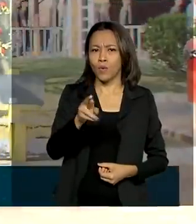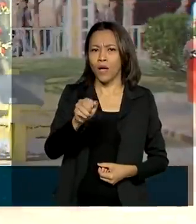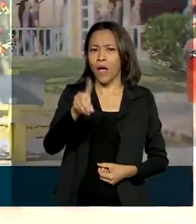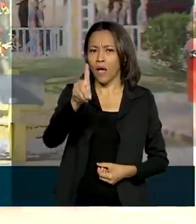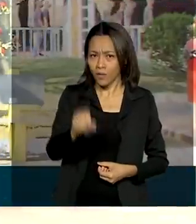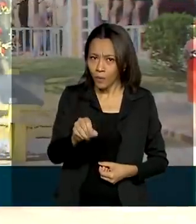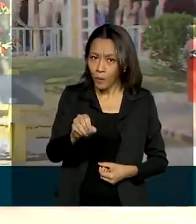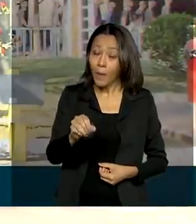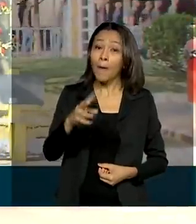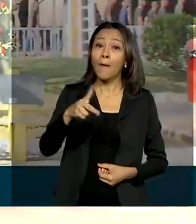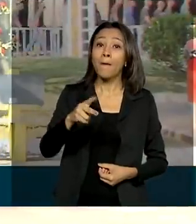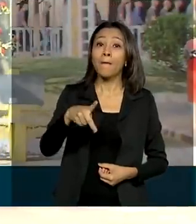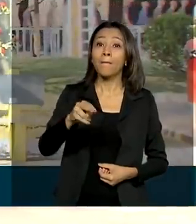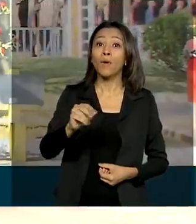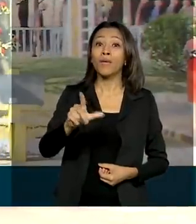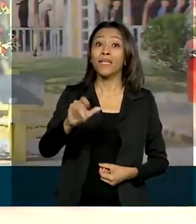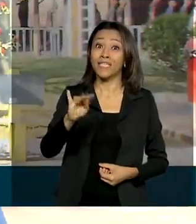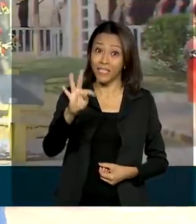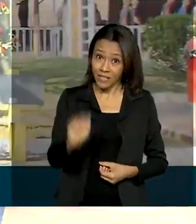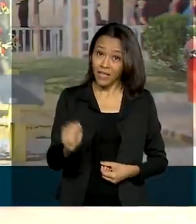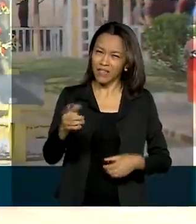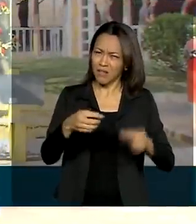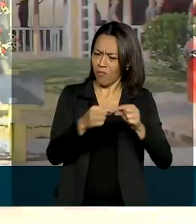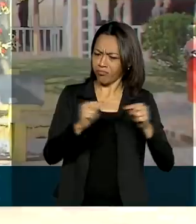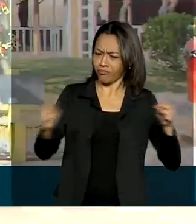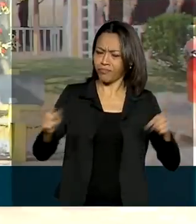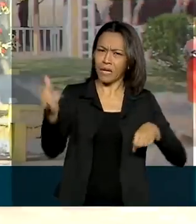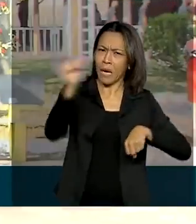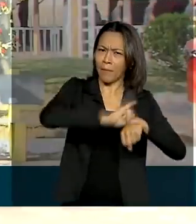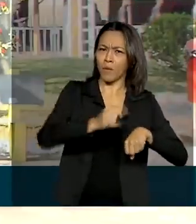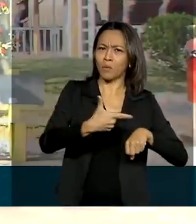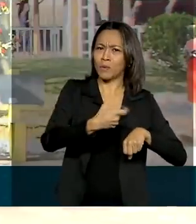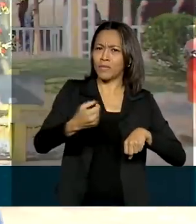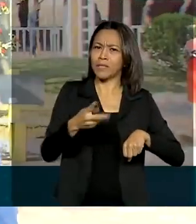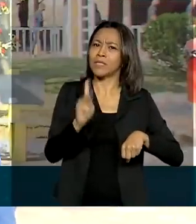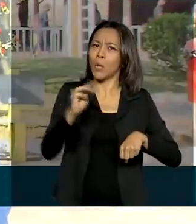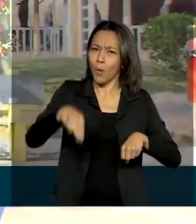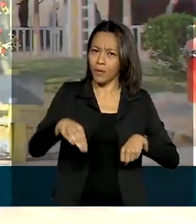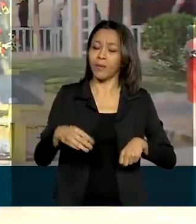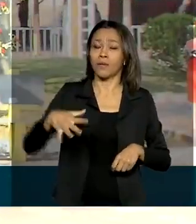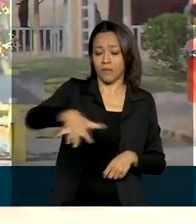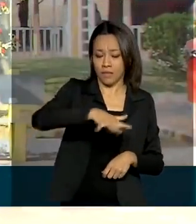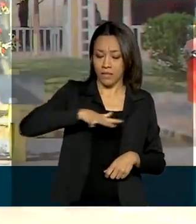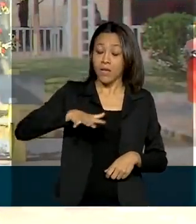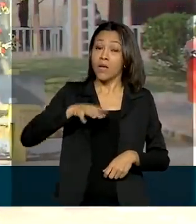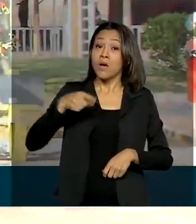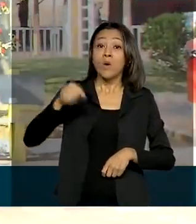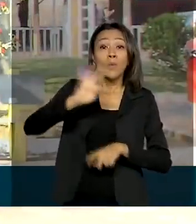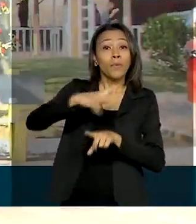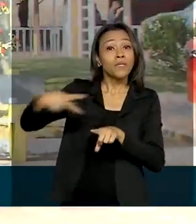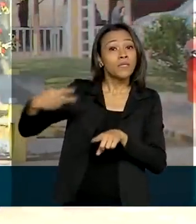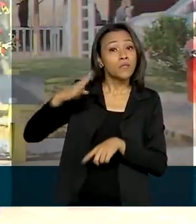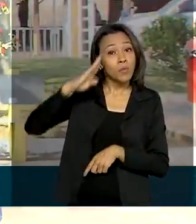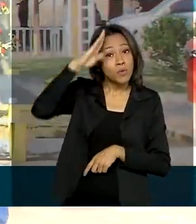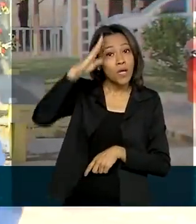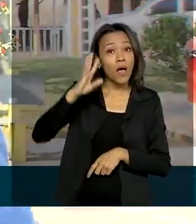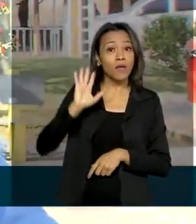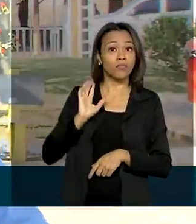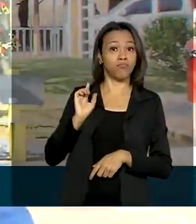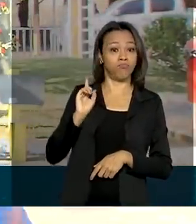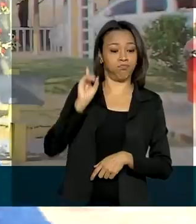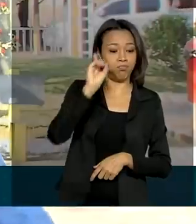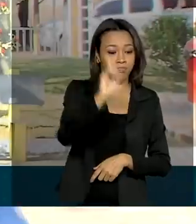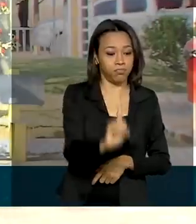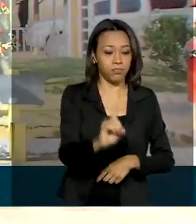a 250 quilômetros da capital São Paulo fica no Vale do Ribeira. O presidente Jair Bolsonaro virá primeiro para